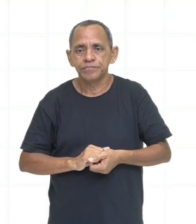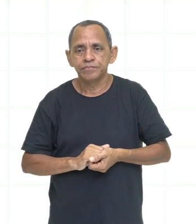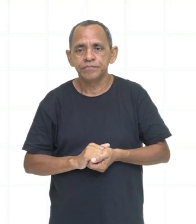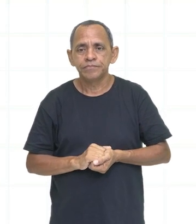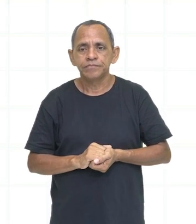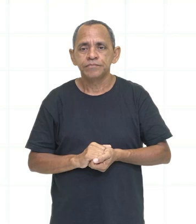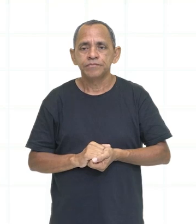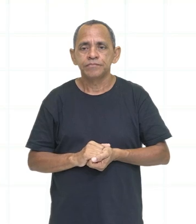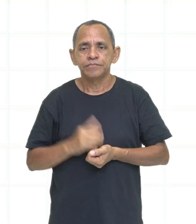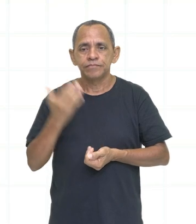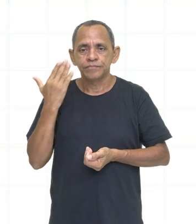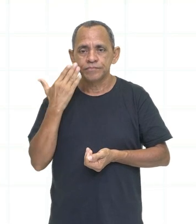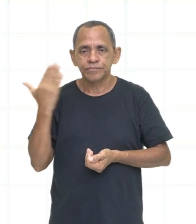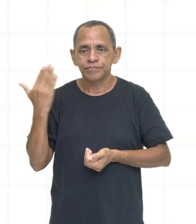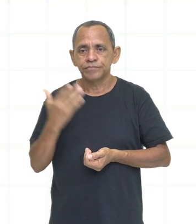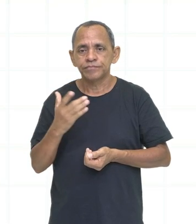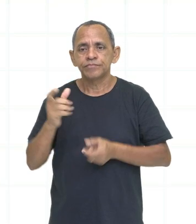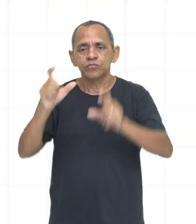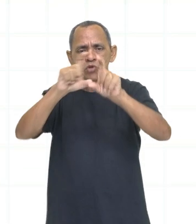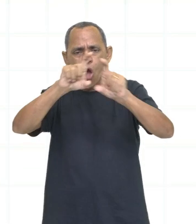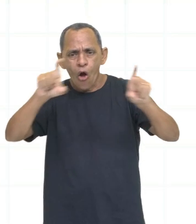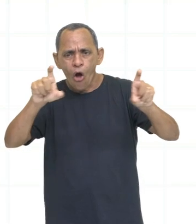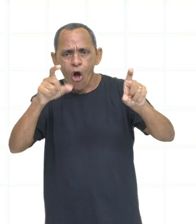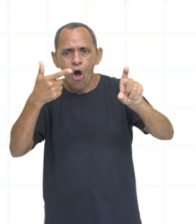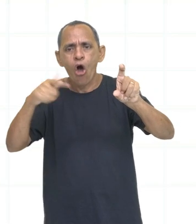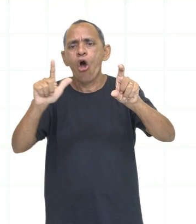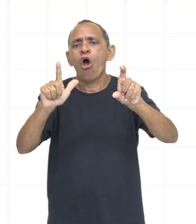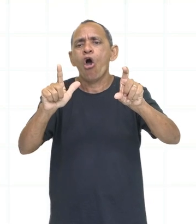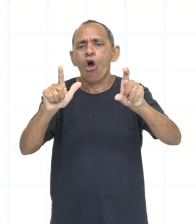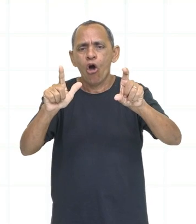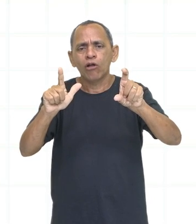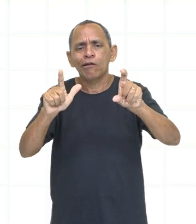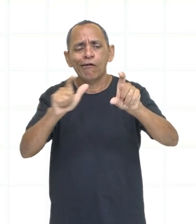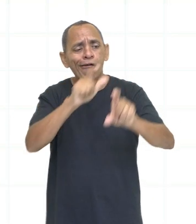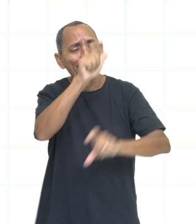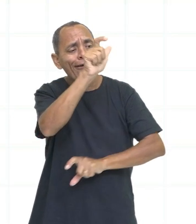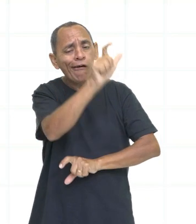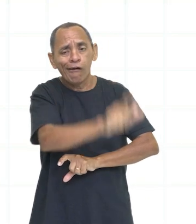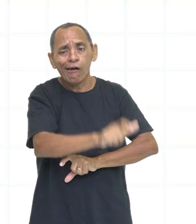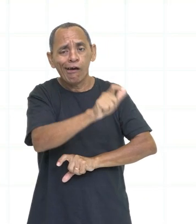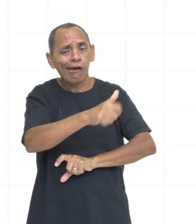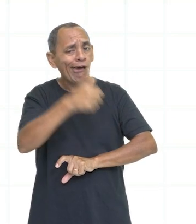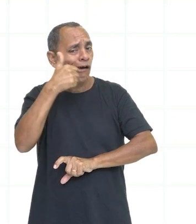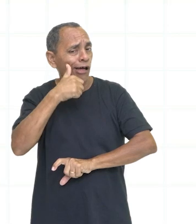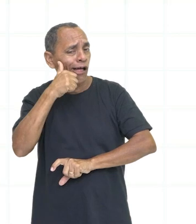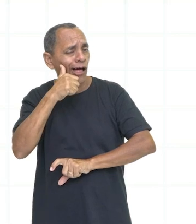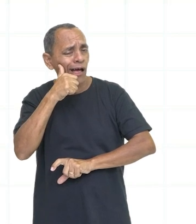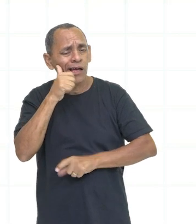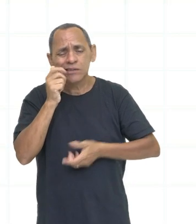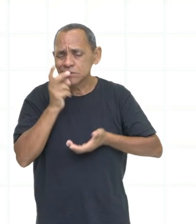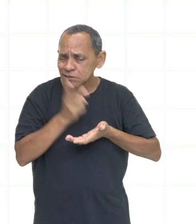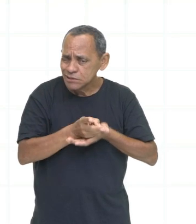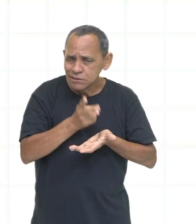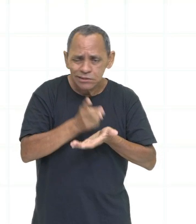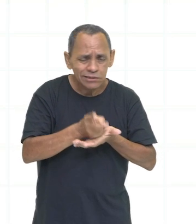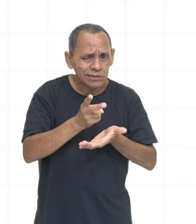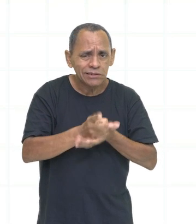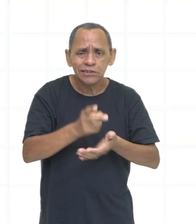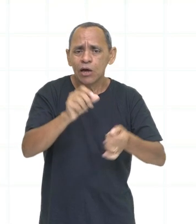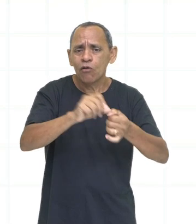She always does her homework by herself. Ela sempre faz seu trabalho sozinha, by herself.